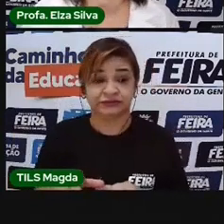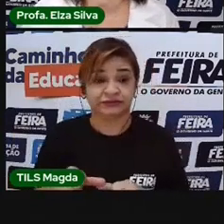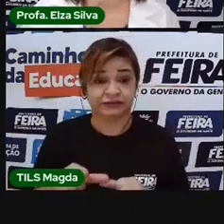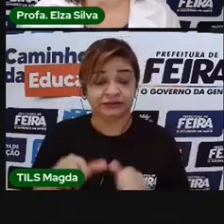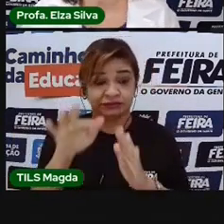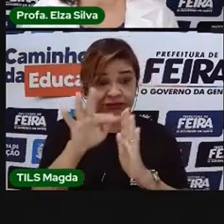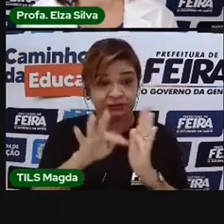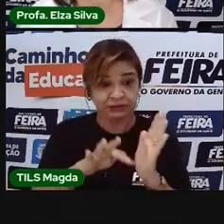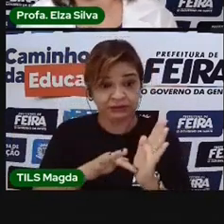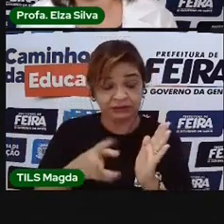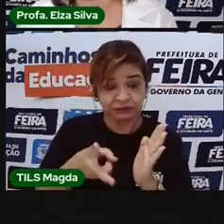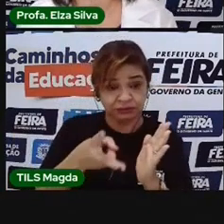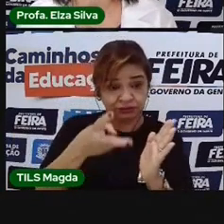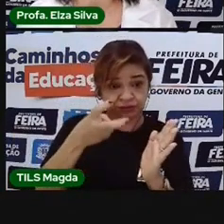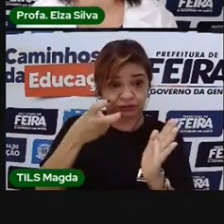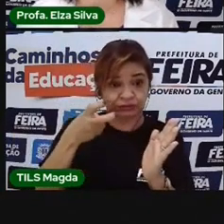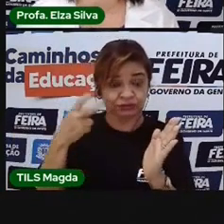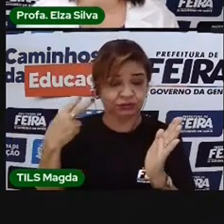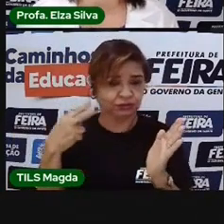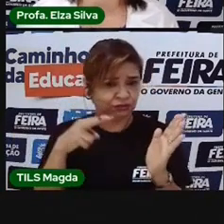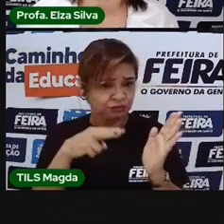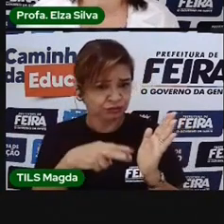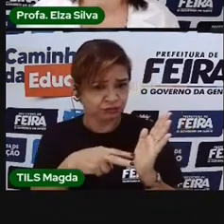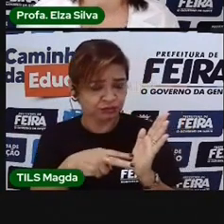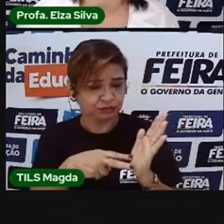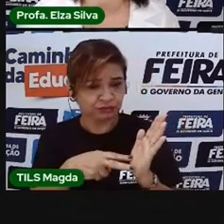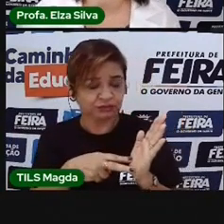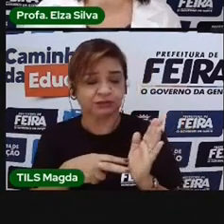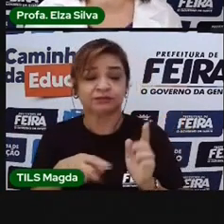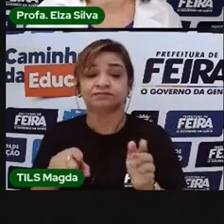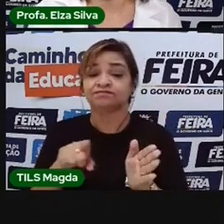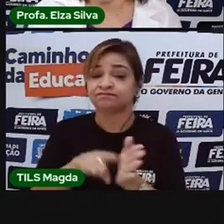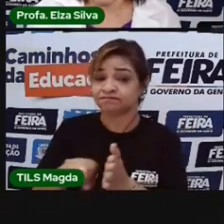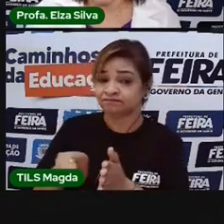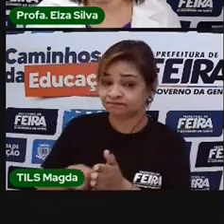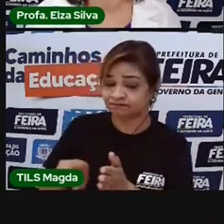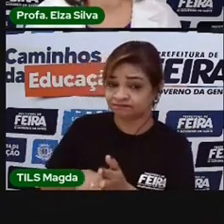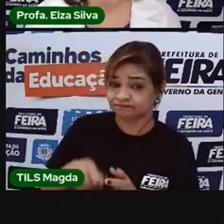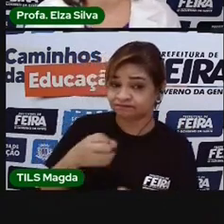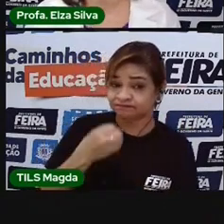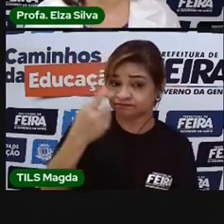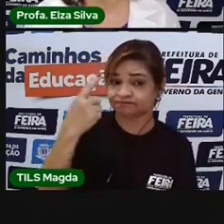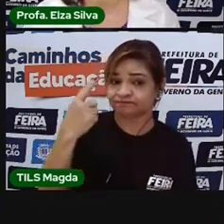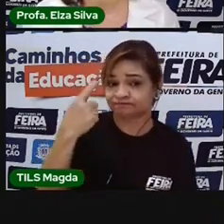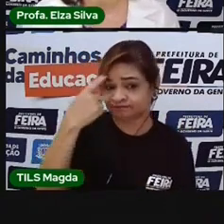visual a partir do qual podemos explorar a nossa criatividade.